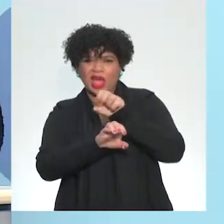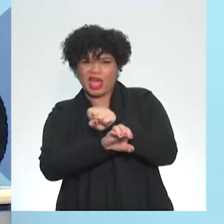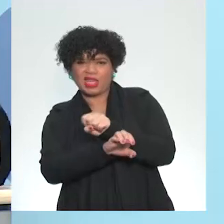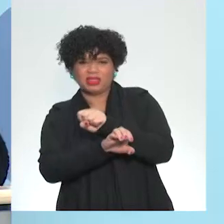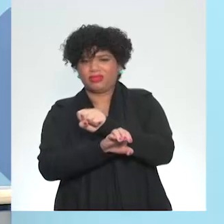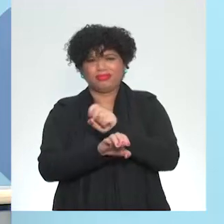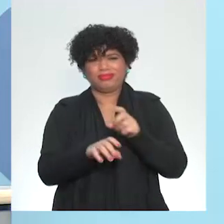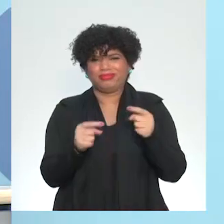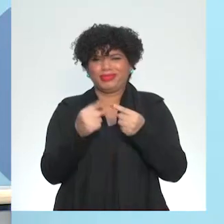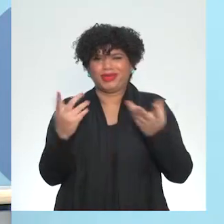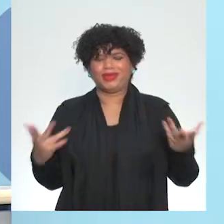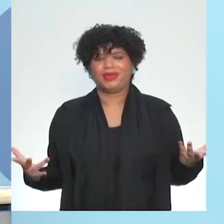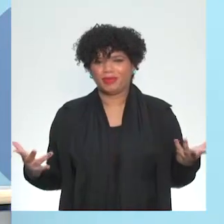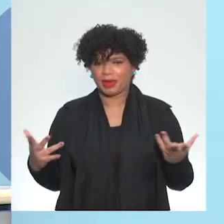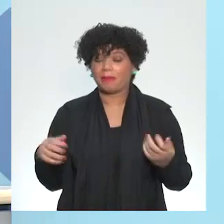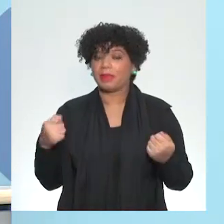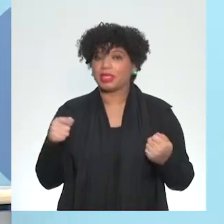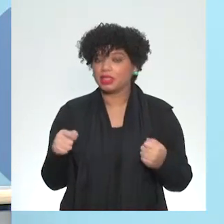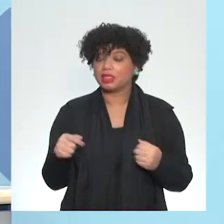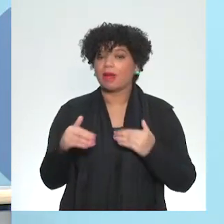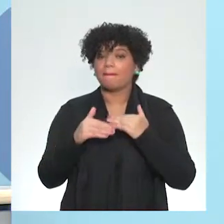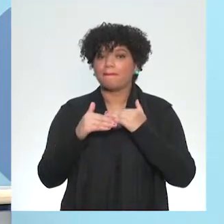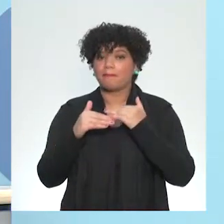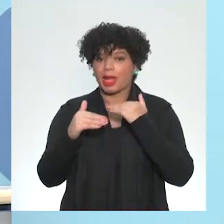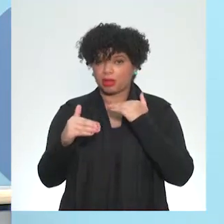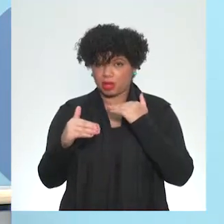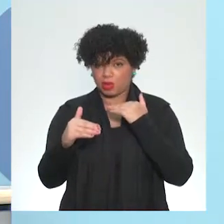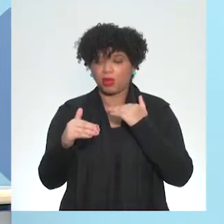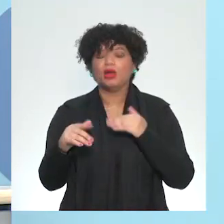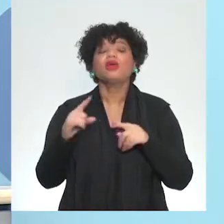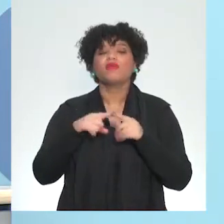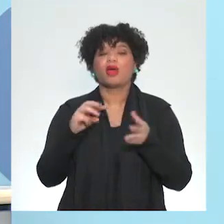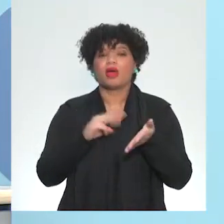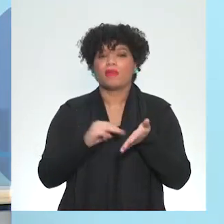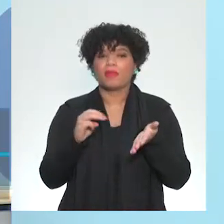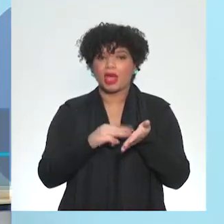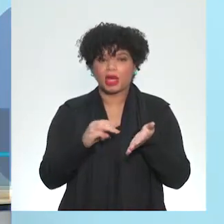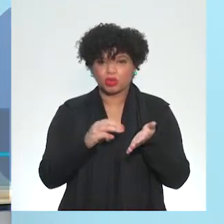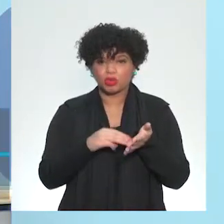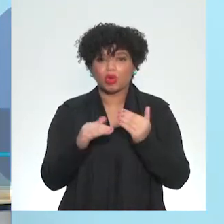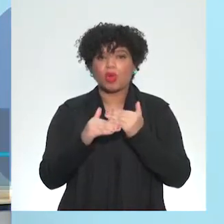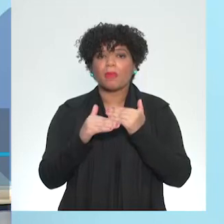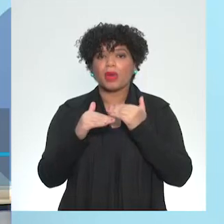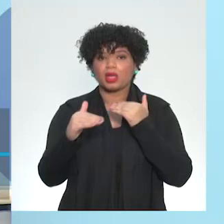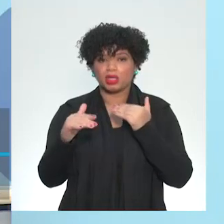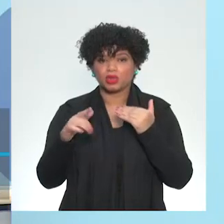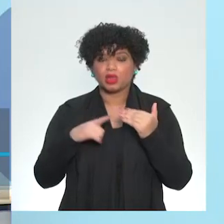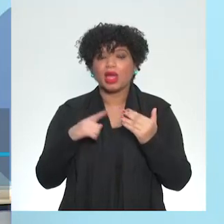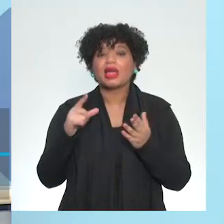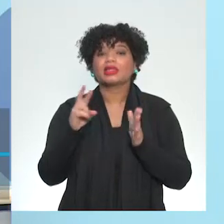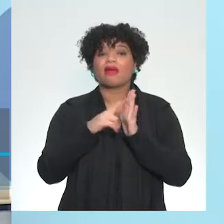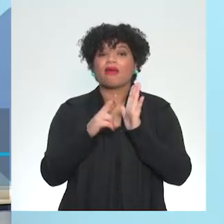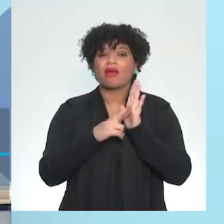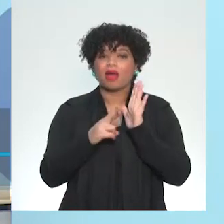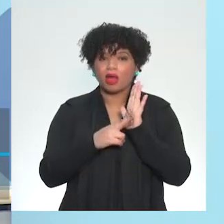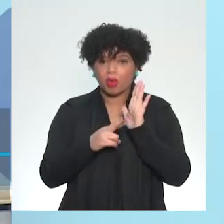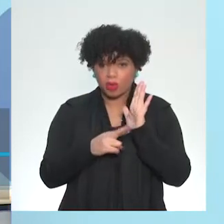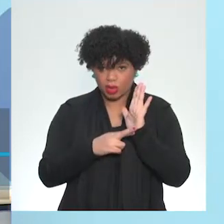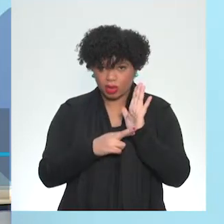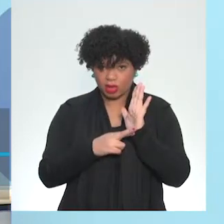C, H, C das coisas, não vai funcionar. Então, ele é um método padronizado com um conjunto de regras.